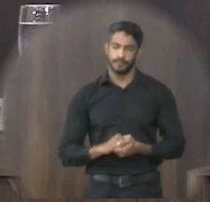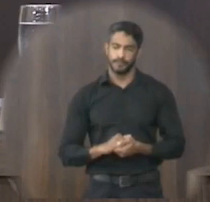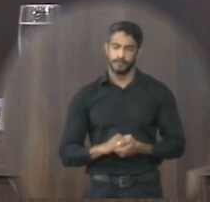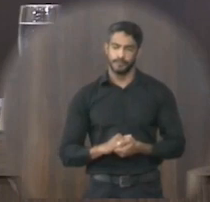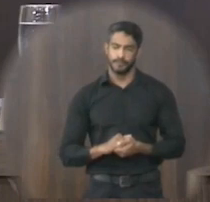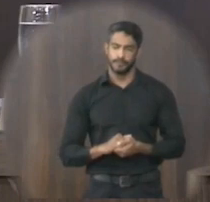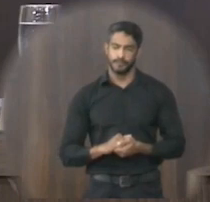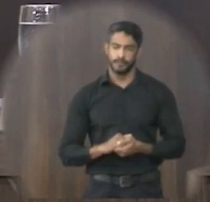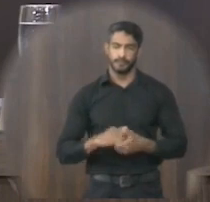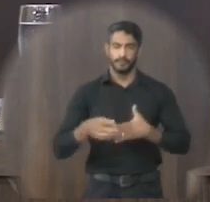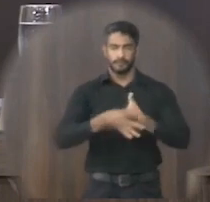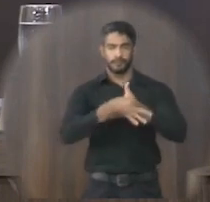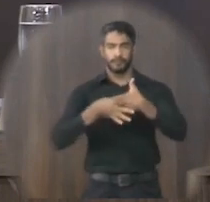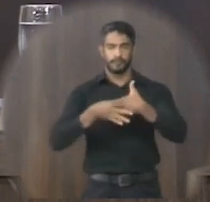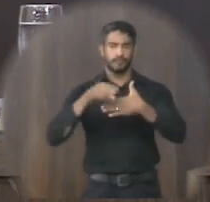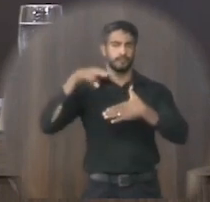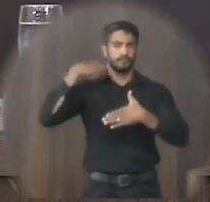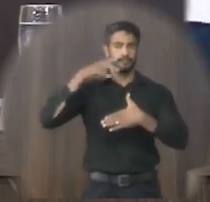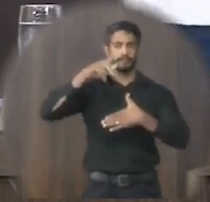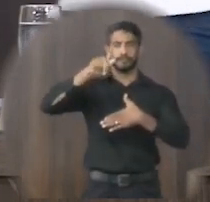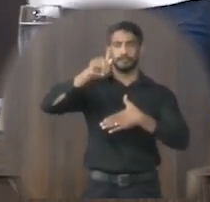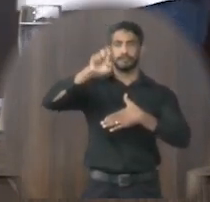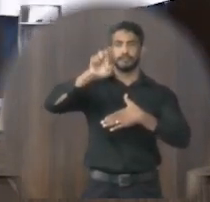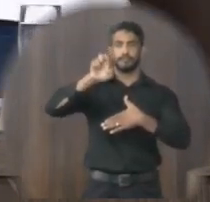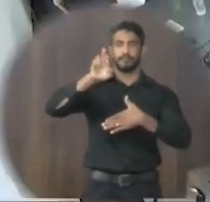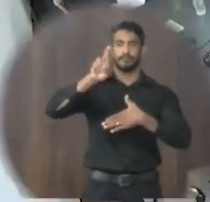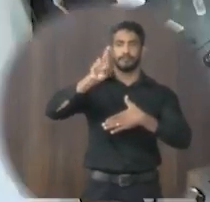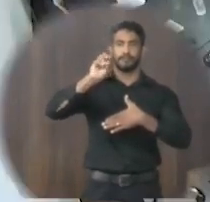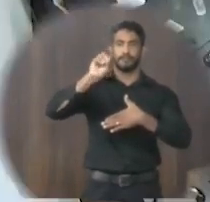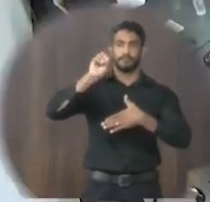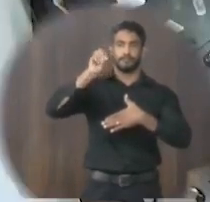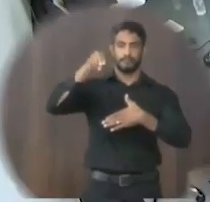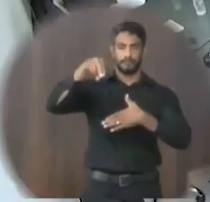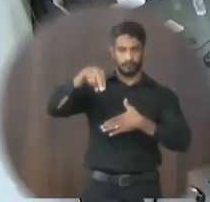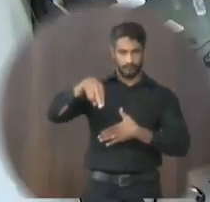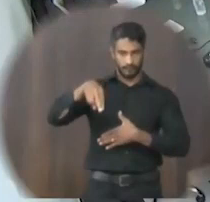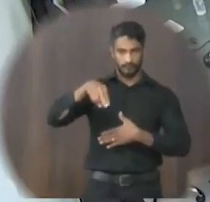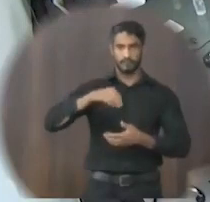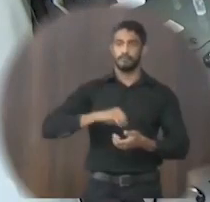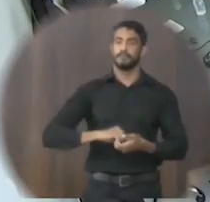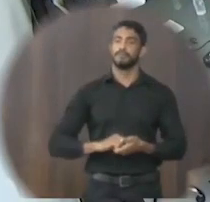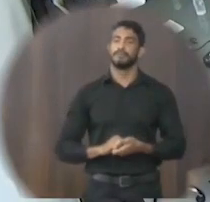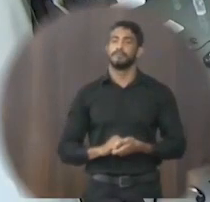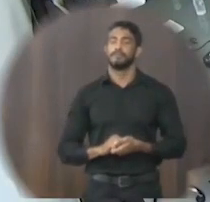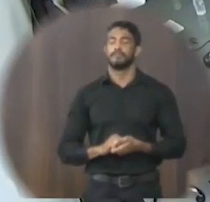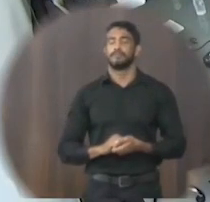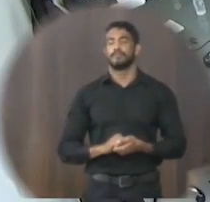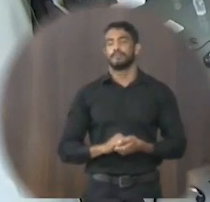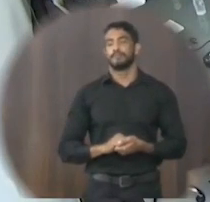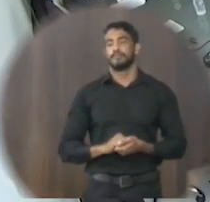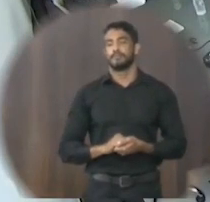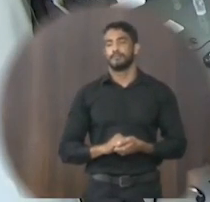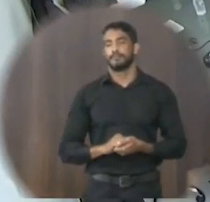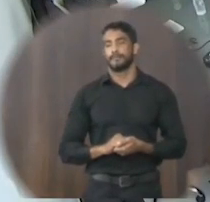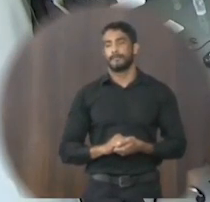de autoria do vereador Gerson do Espírito Santo de Souza